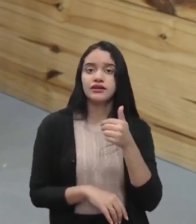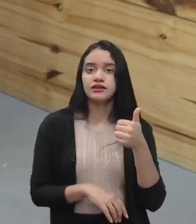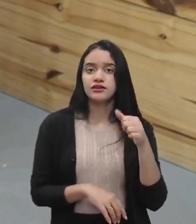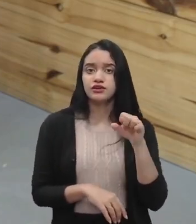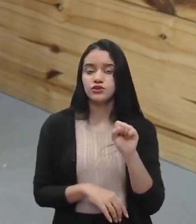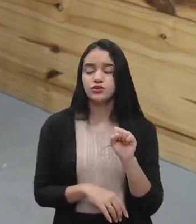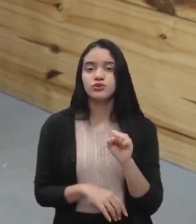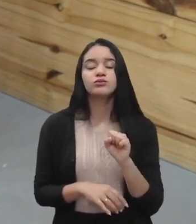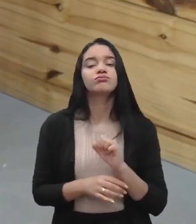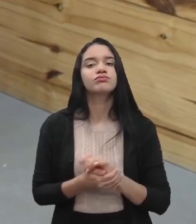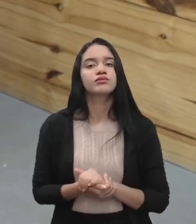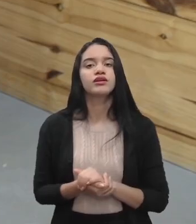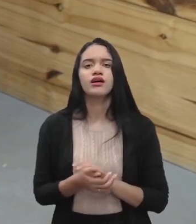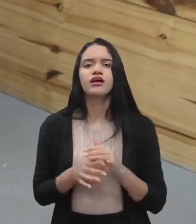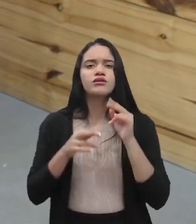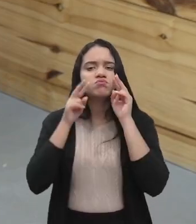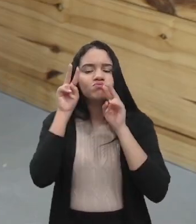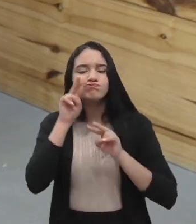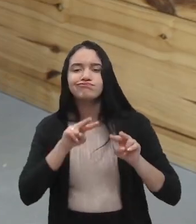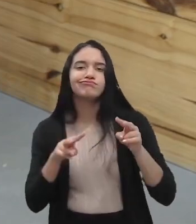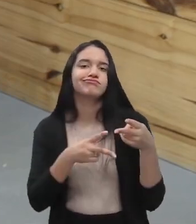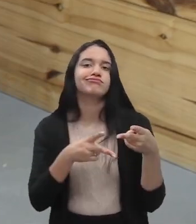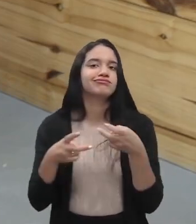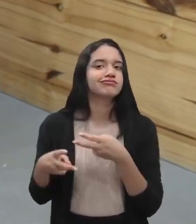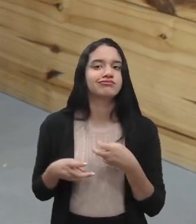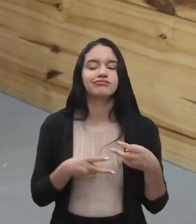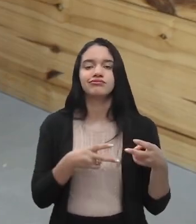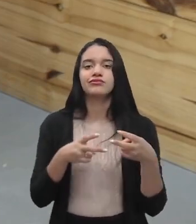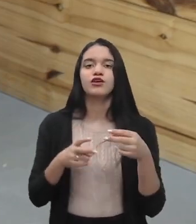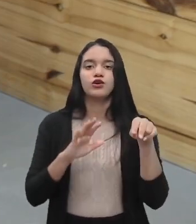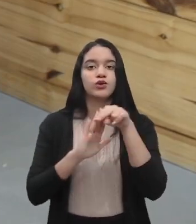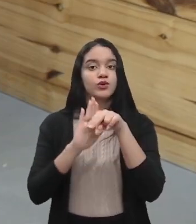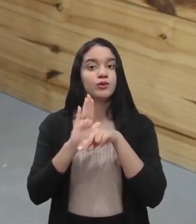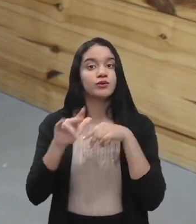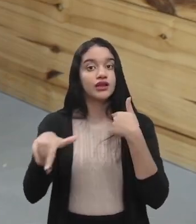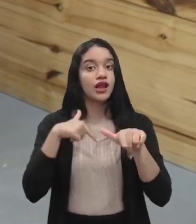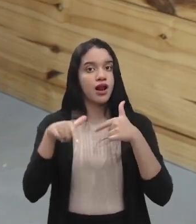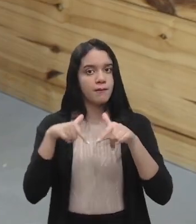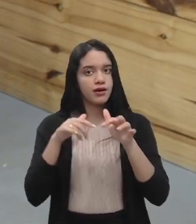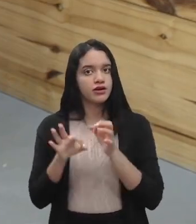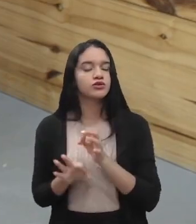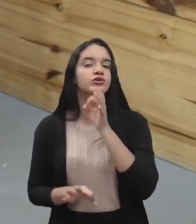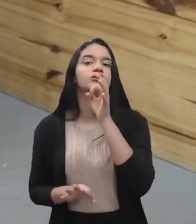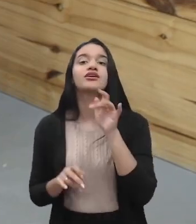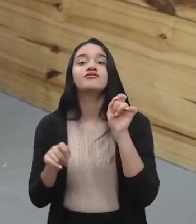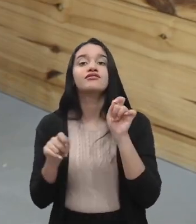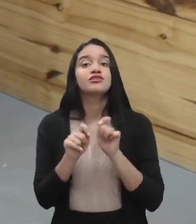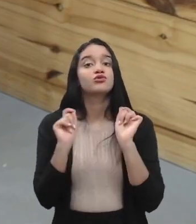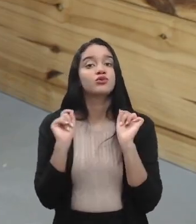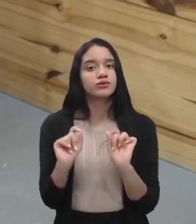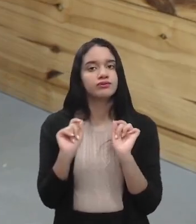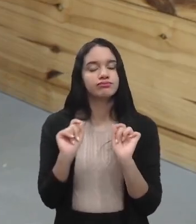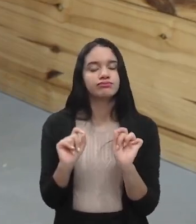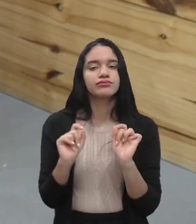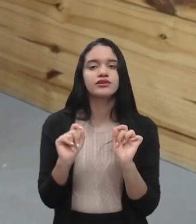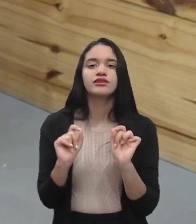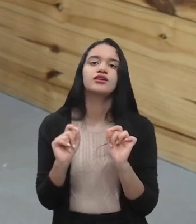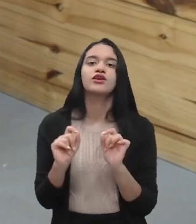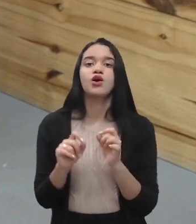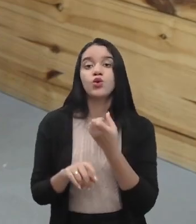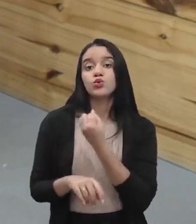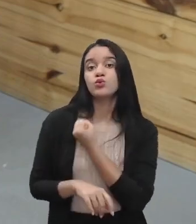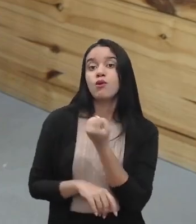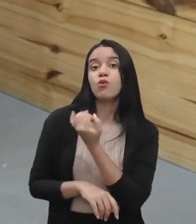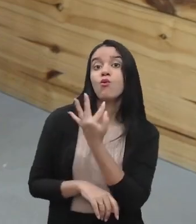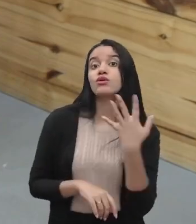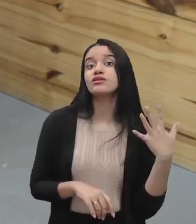civil, não se olhava muito para essa norma em relação a trabalho em altura. Aí o foi que eles fizeram? O número de acidentes